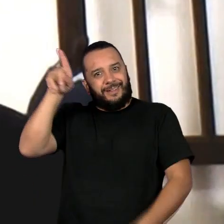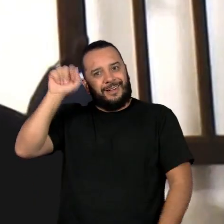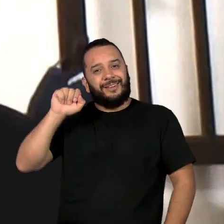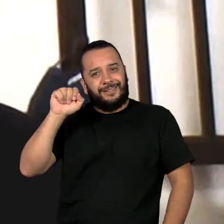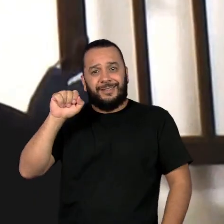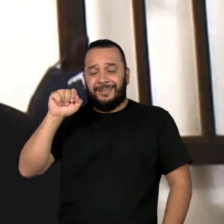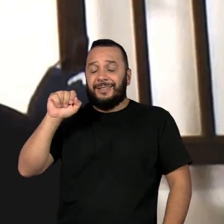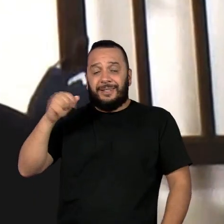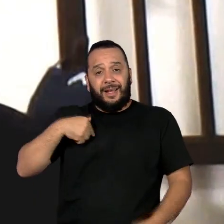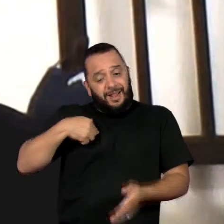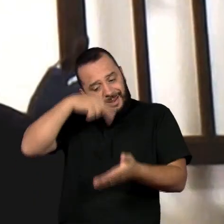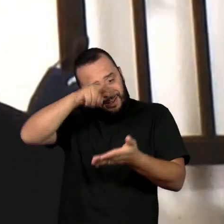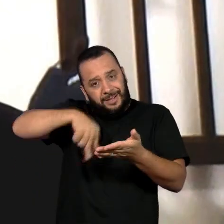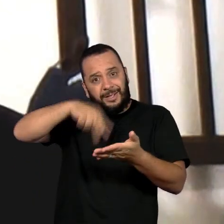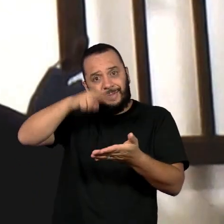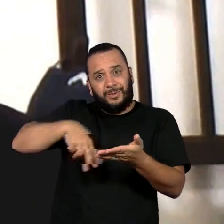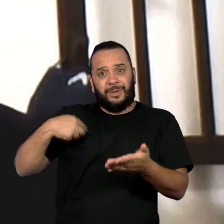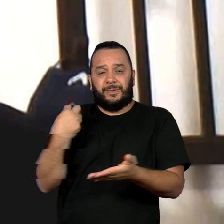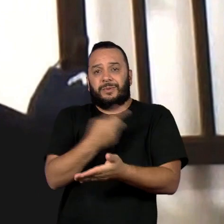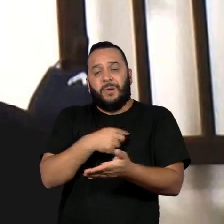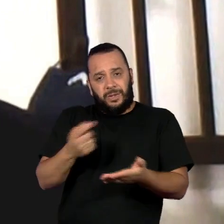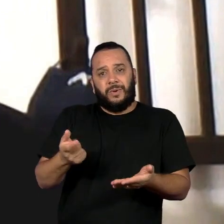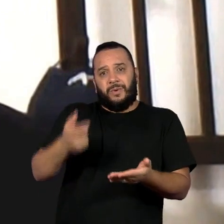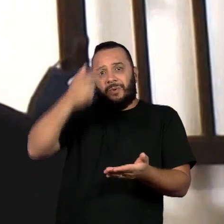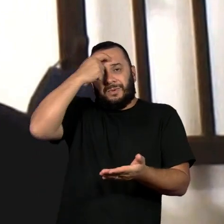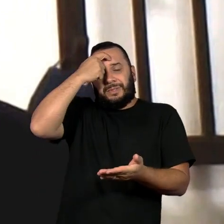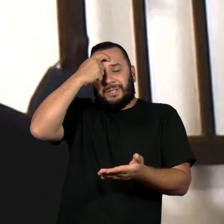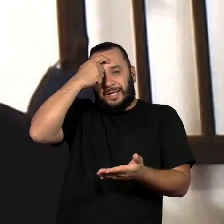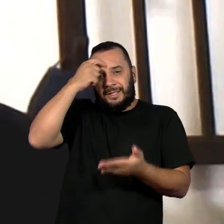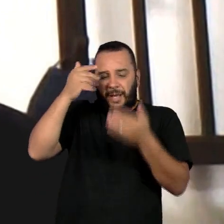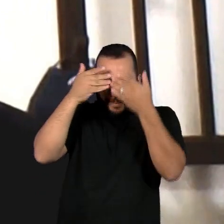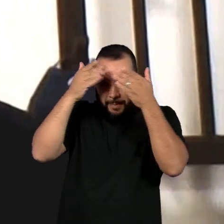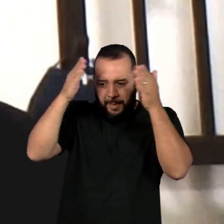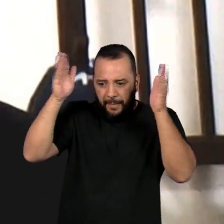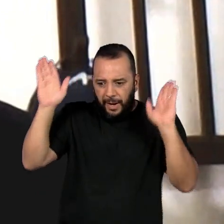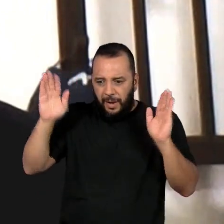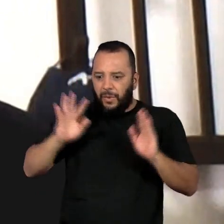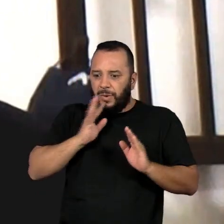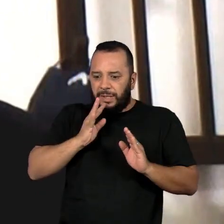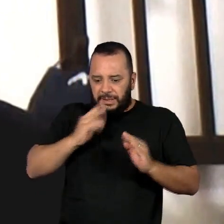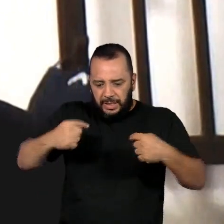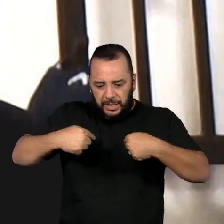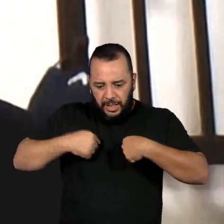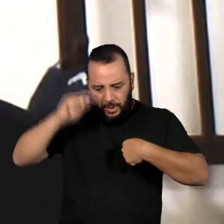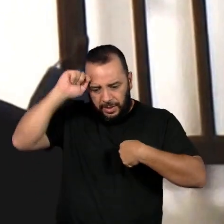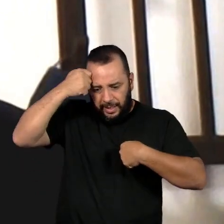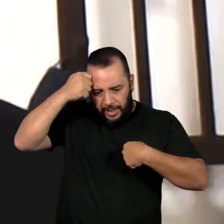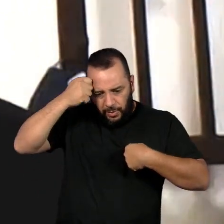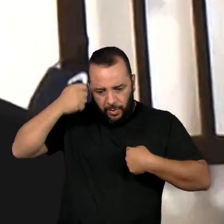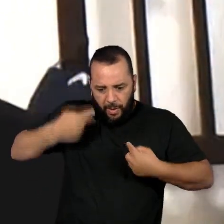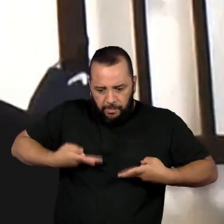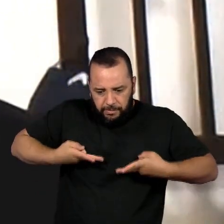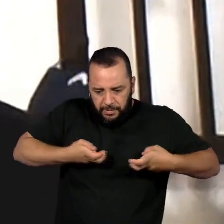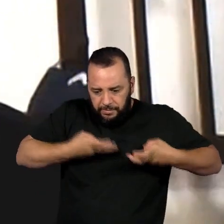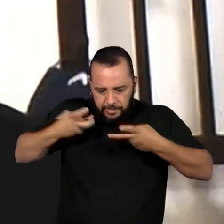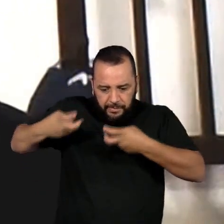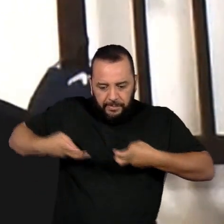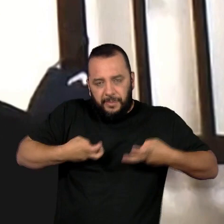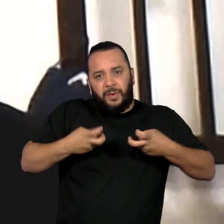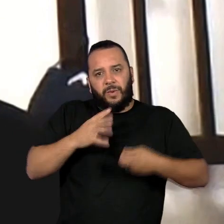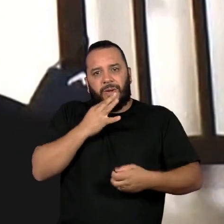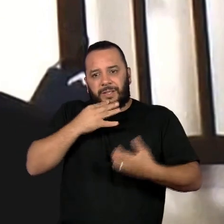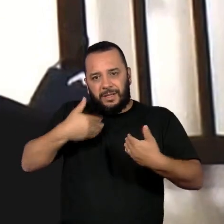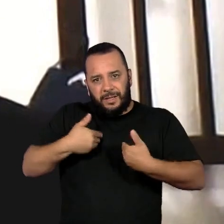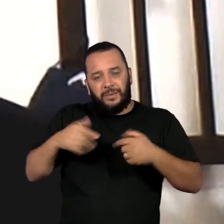a gente possa ter uma consciência mais expandida sobre quem nós negros somos e como até mesmo a gente